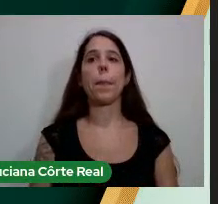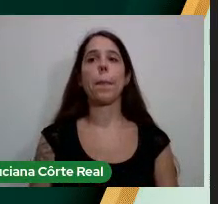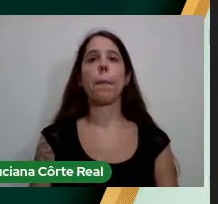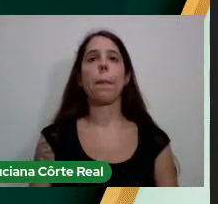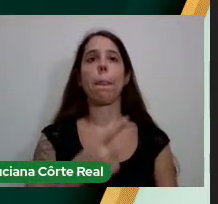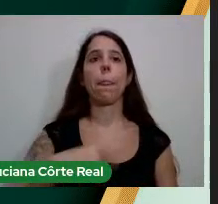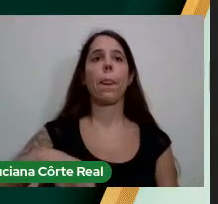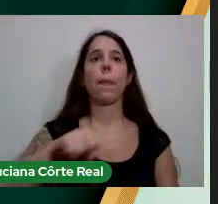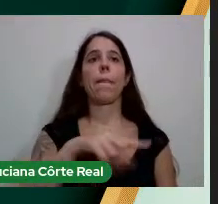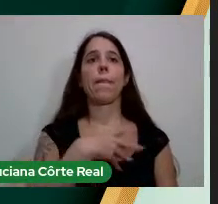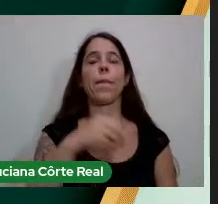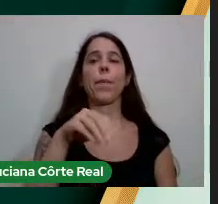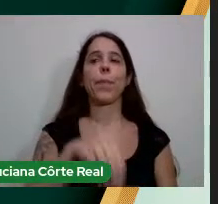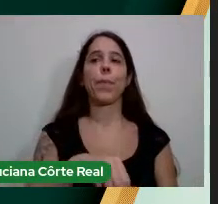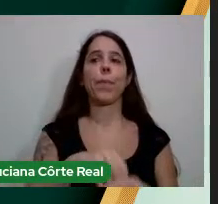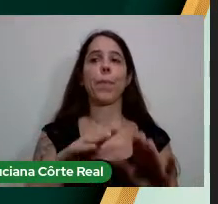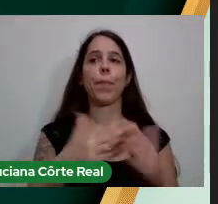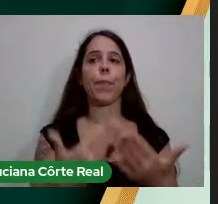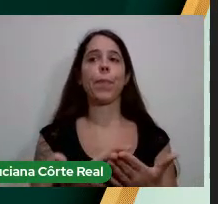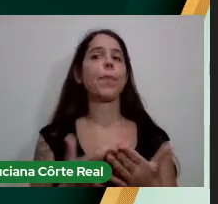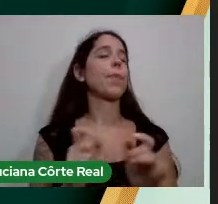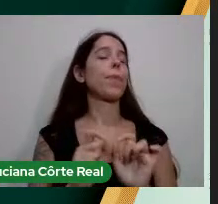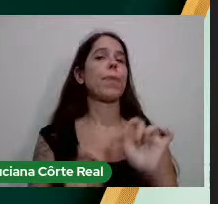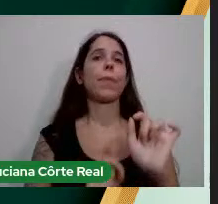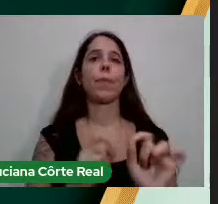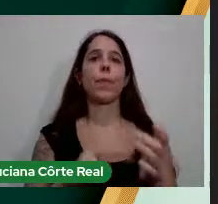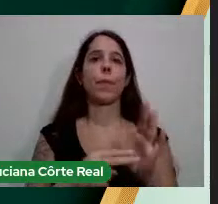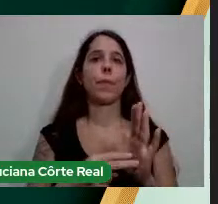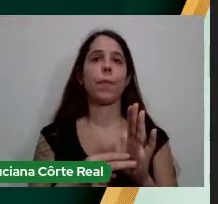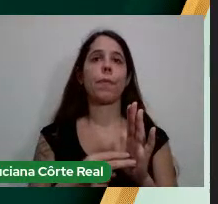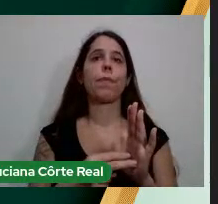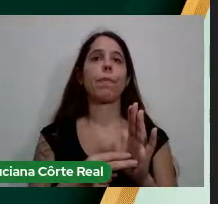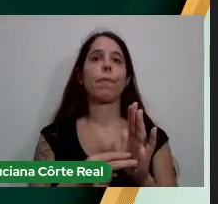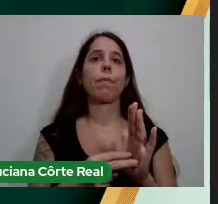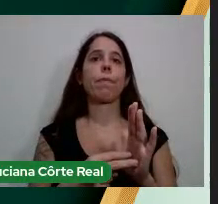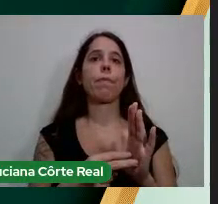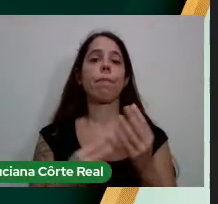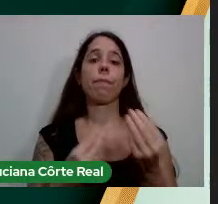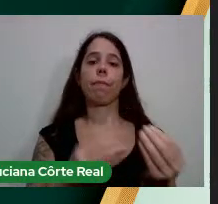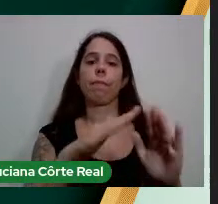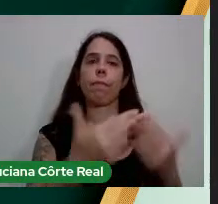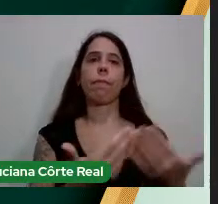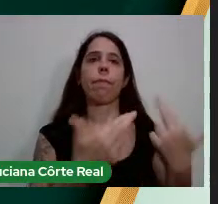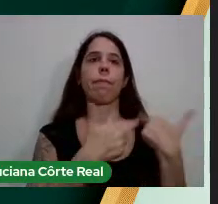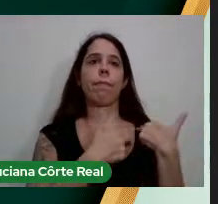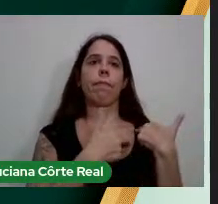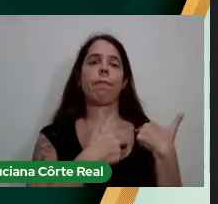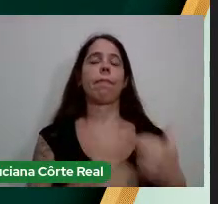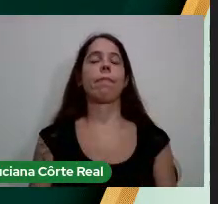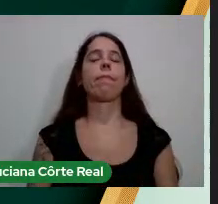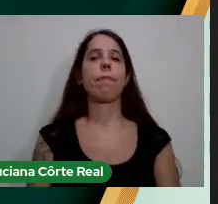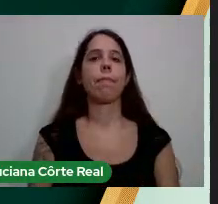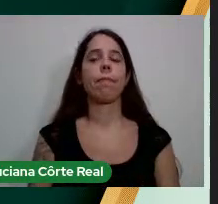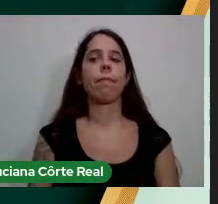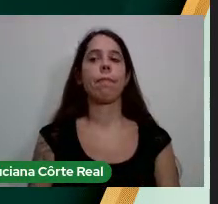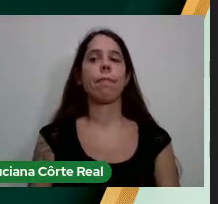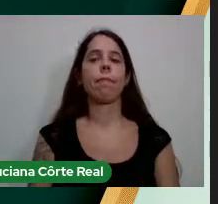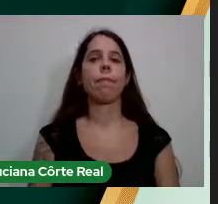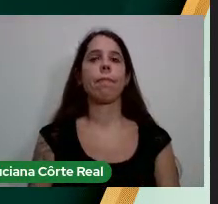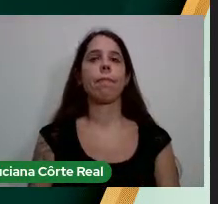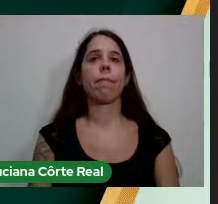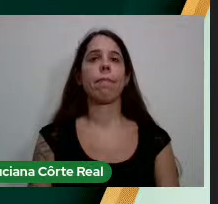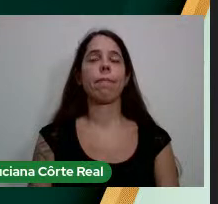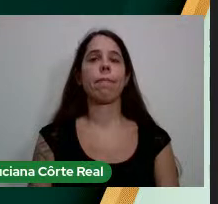escola A gente Está depositando Na escola Toda A responsabilidade De